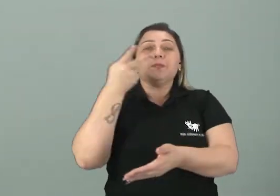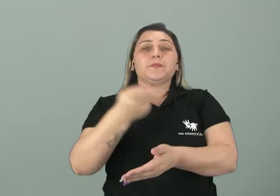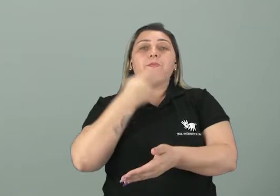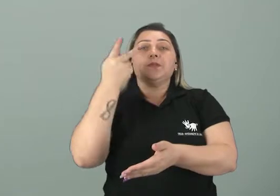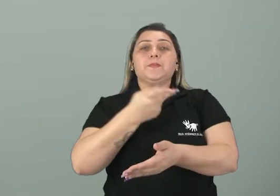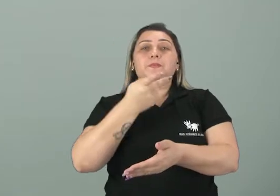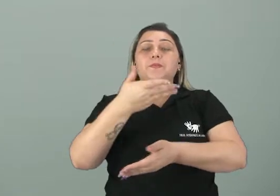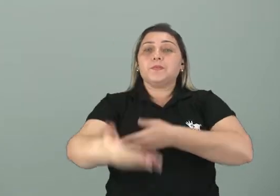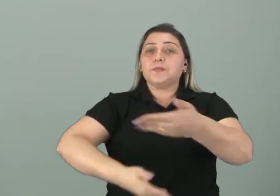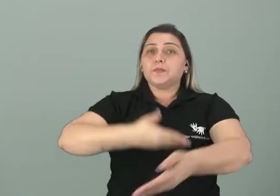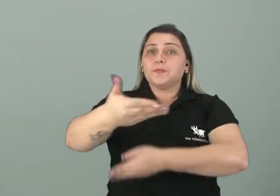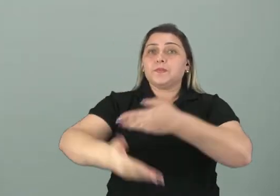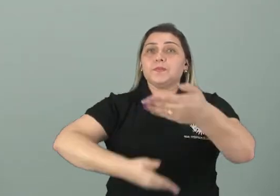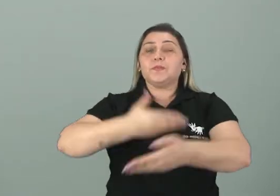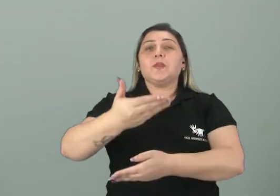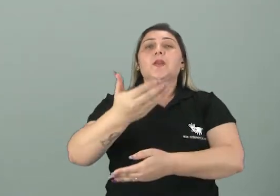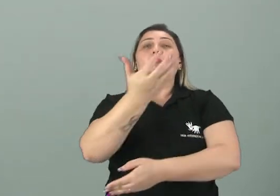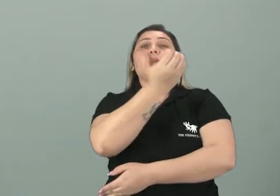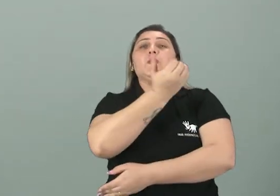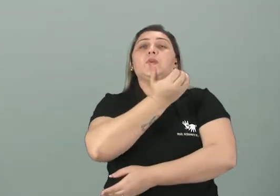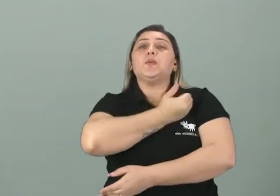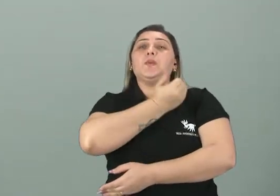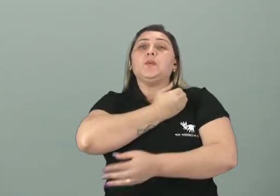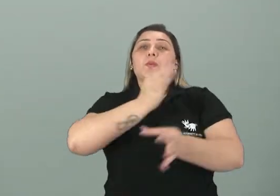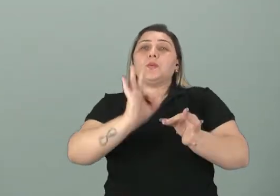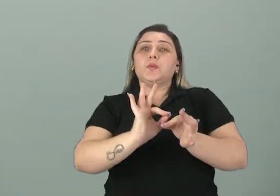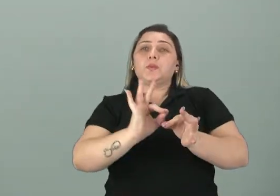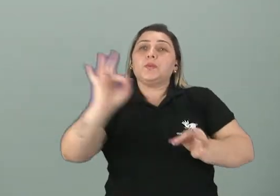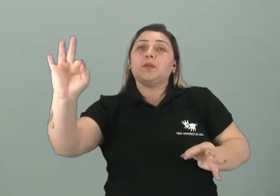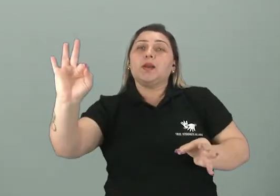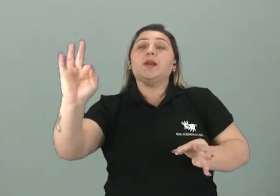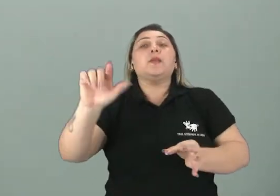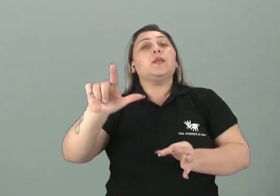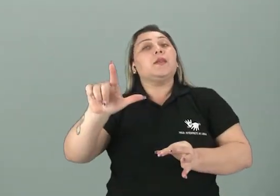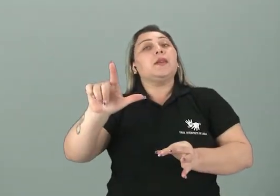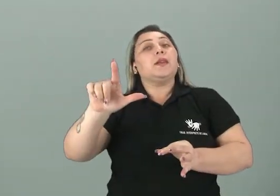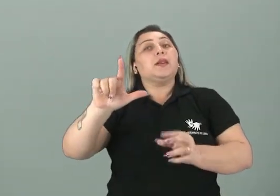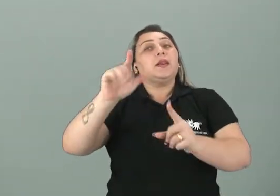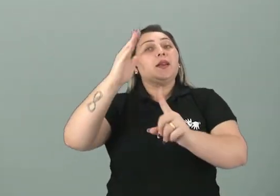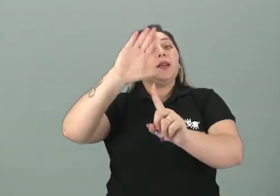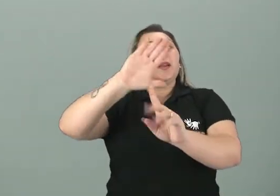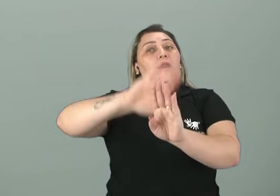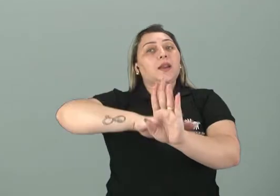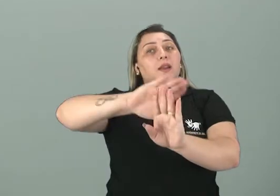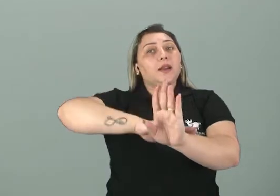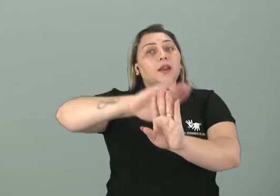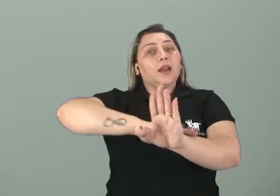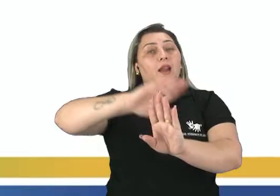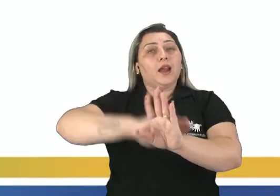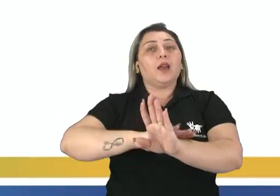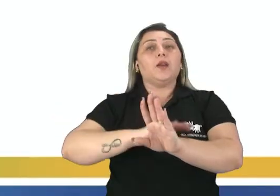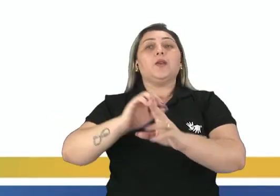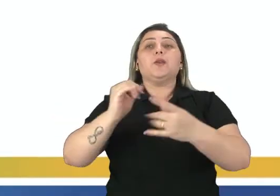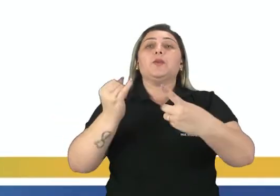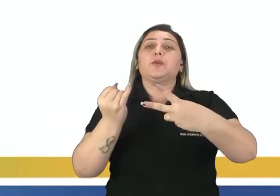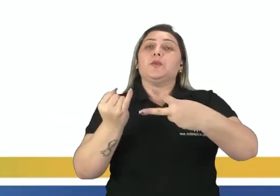da relação entre o número de diagonais e o número de lados de um polígono. Então acompanhe comigo aí na sua tela.